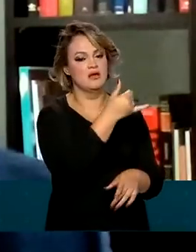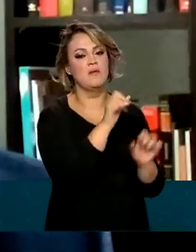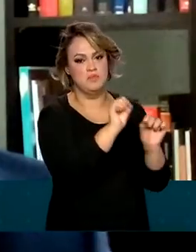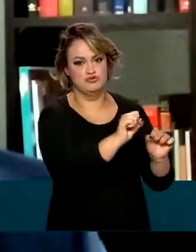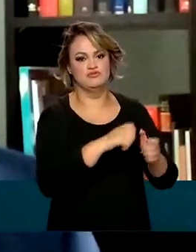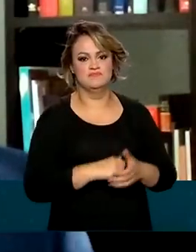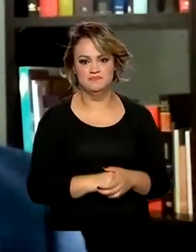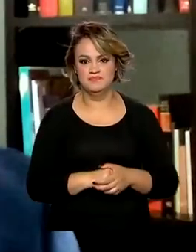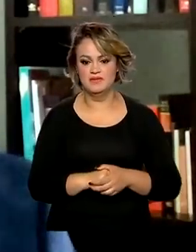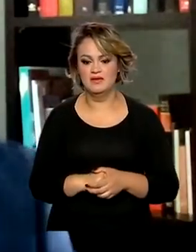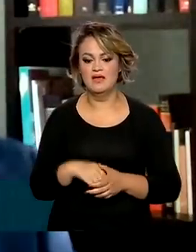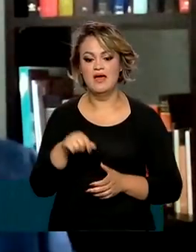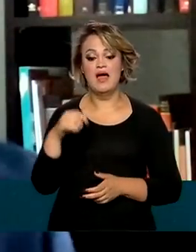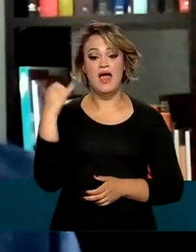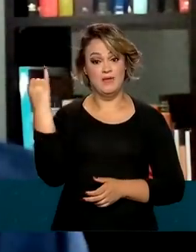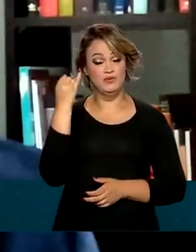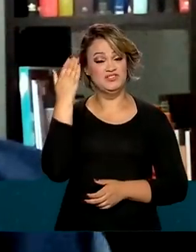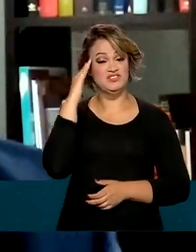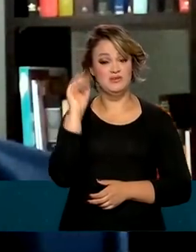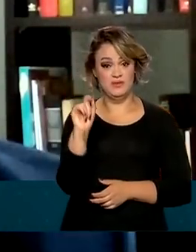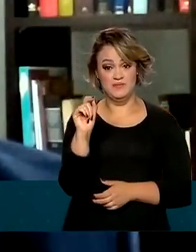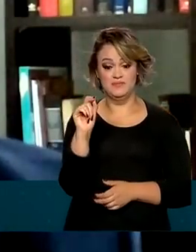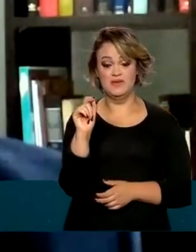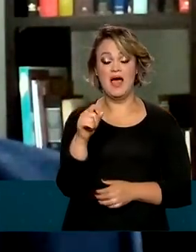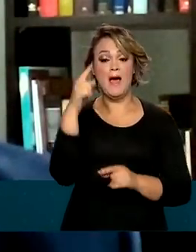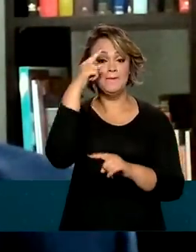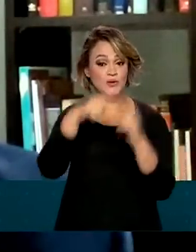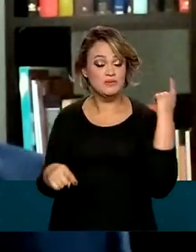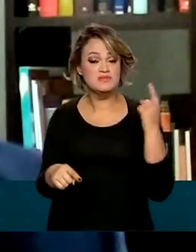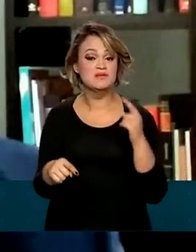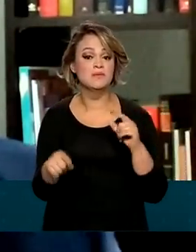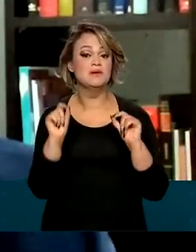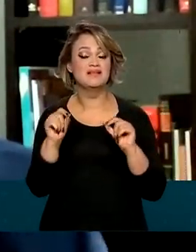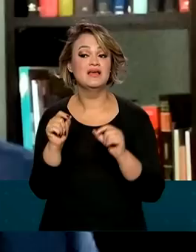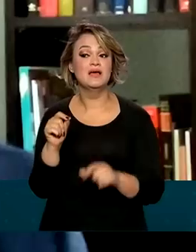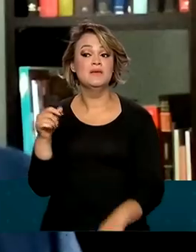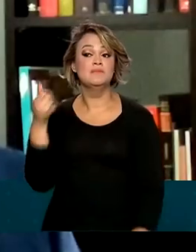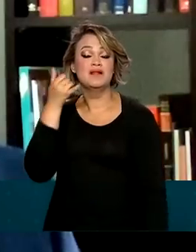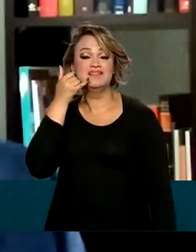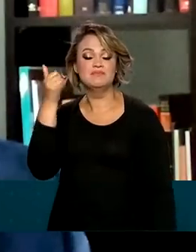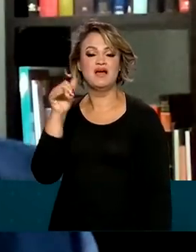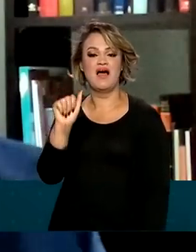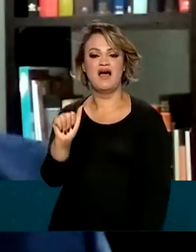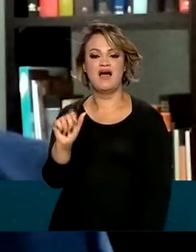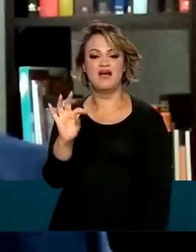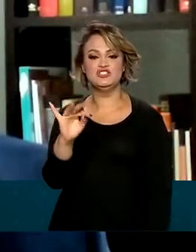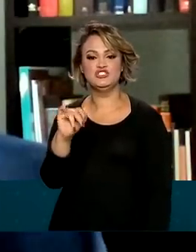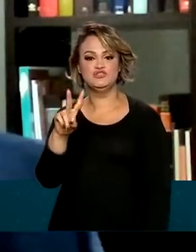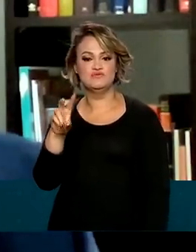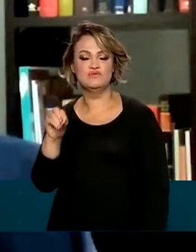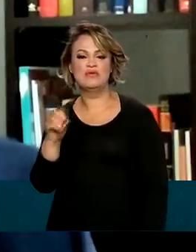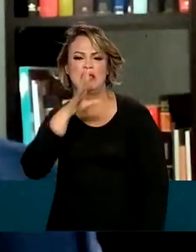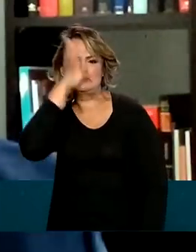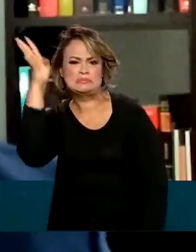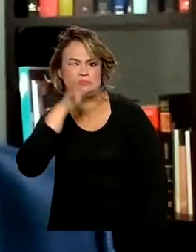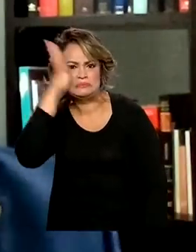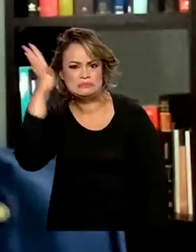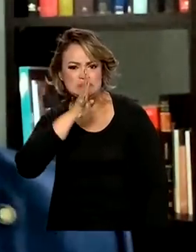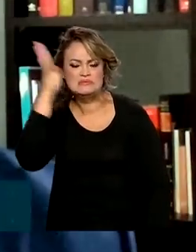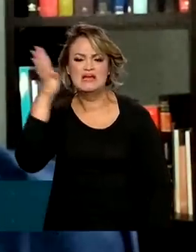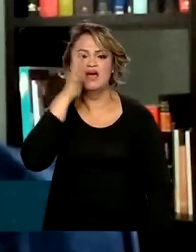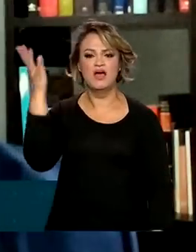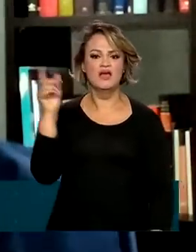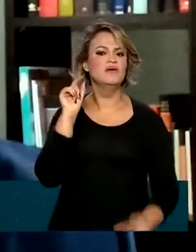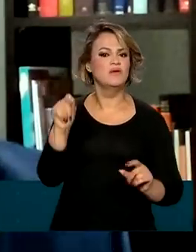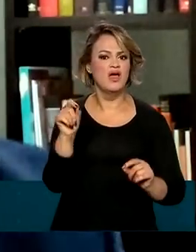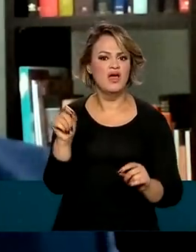se entenda que a proibição se volta exclusivamente para o telemarketing ativo chamado abusivo, ou seja, aquele no